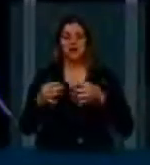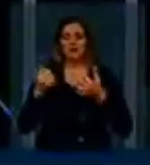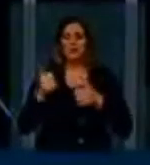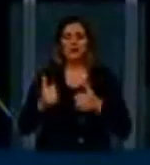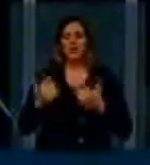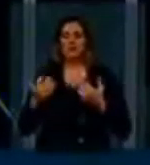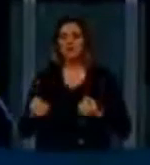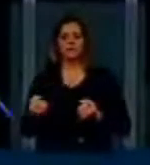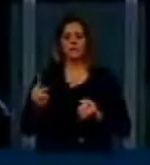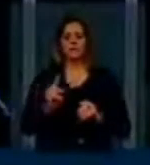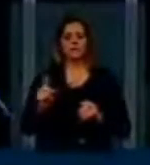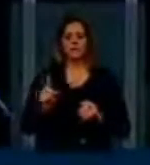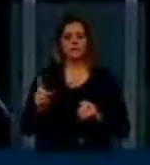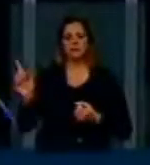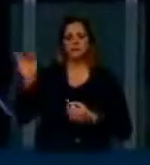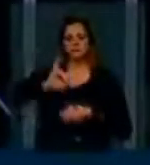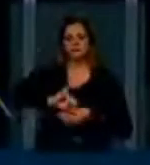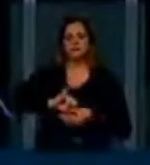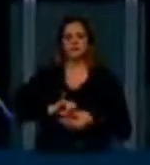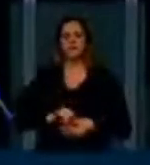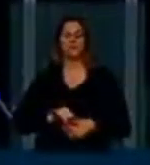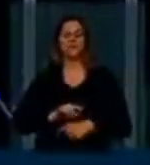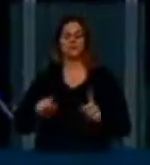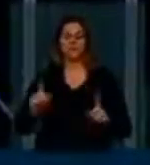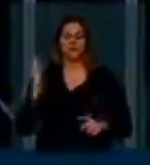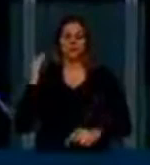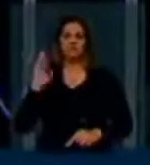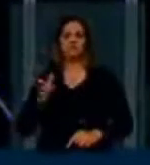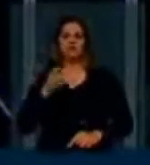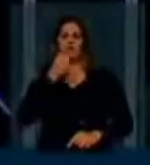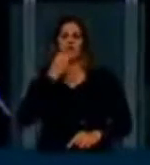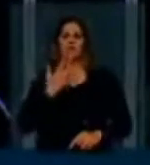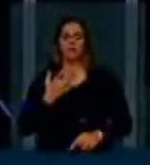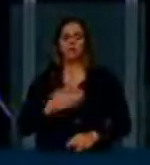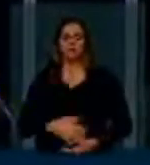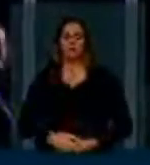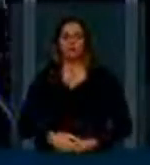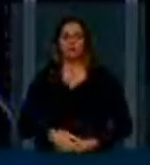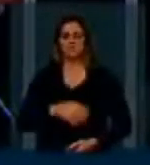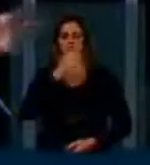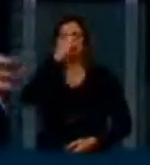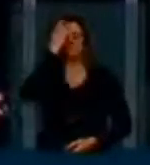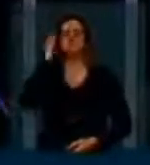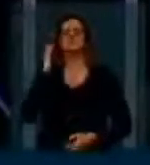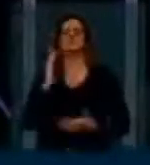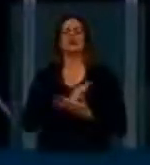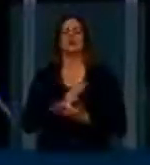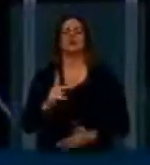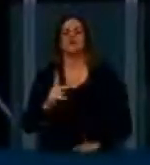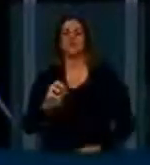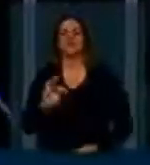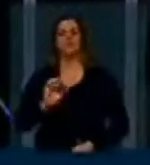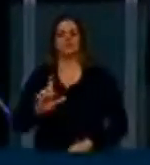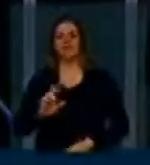foi a questão judicial antes da retirada de conteúdo. Tem portais que recebem inúmeras informações,